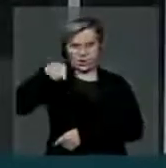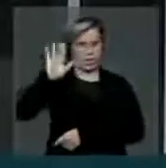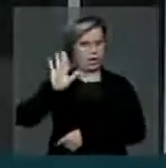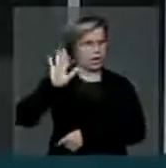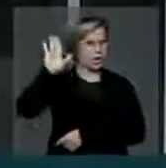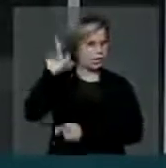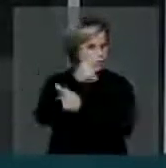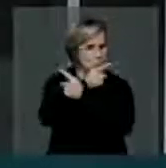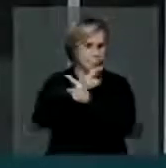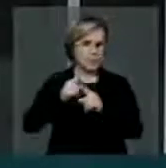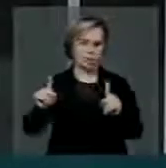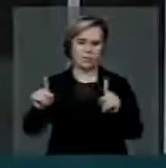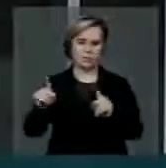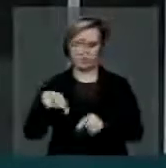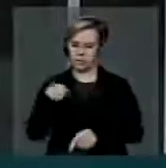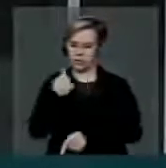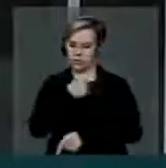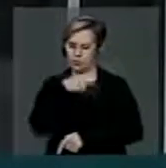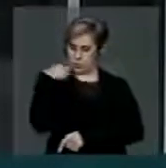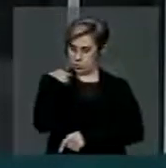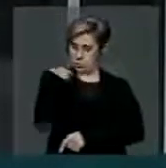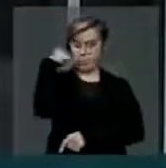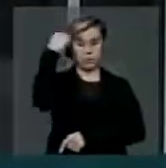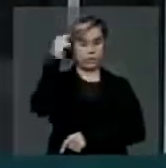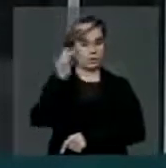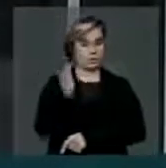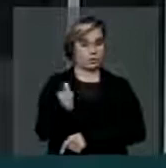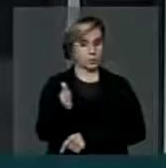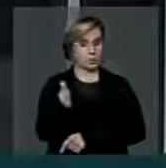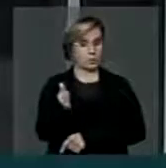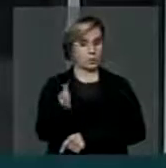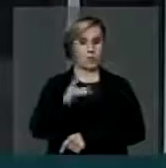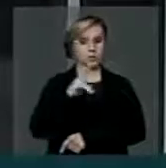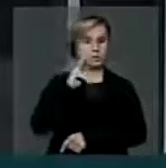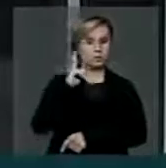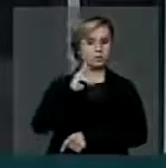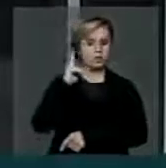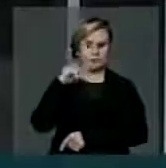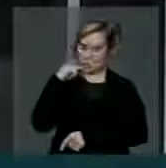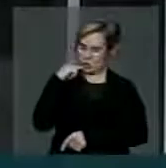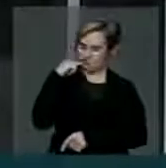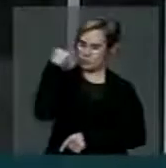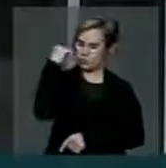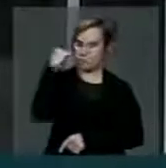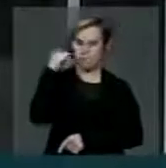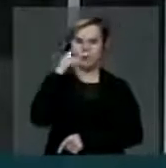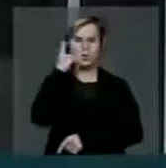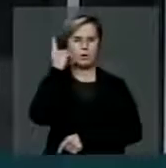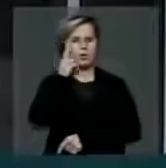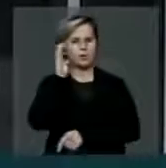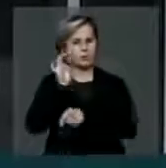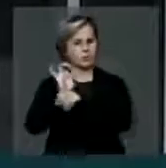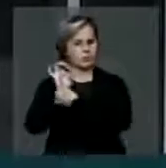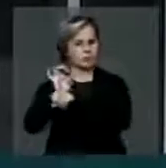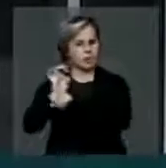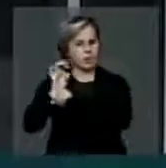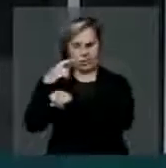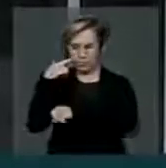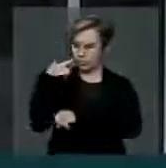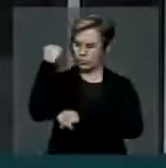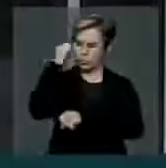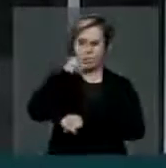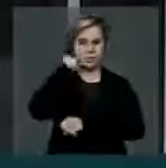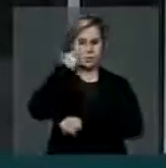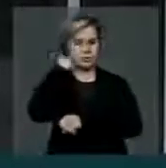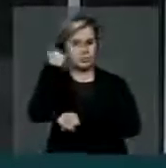de nós sermos eleitos, de vereadores serem eleitos, deputados estaduais e senadores,